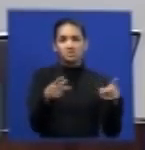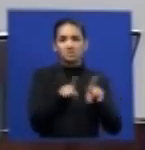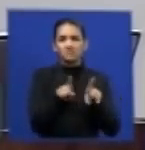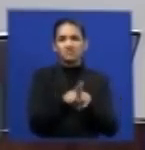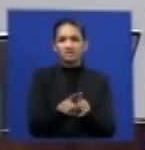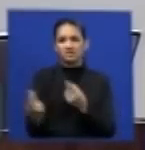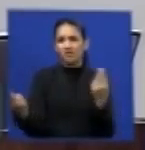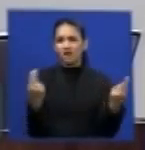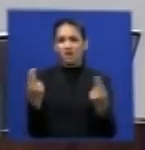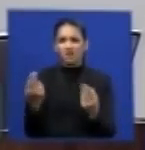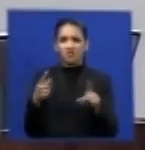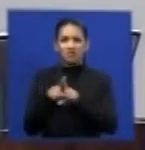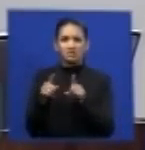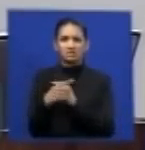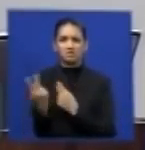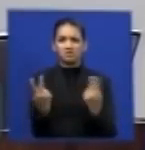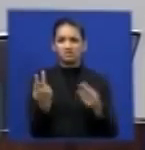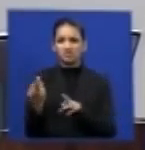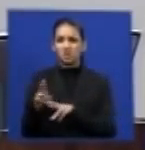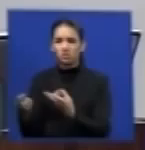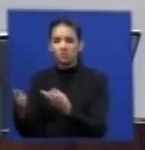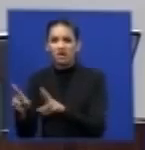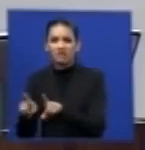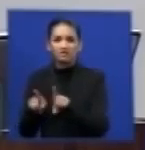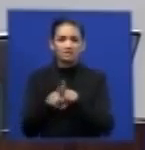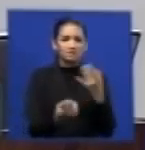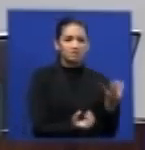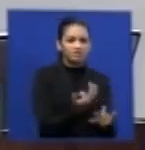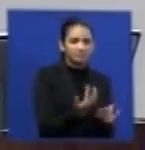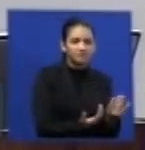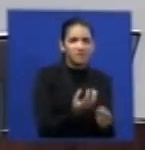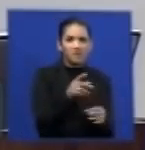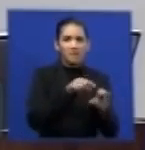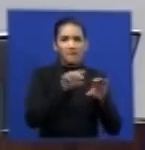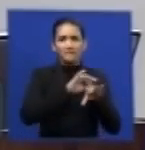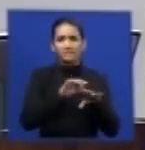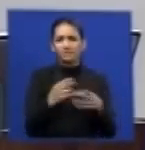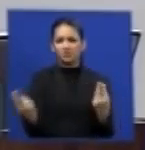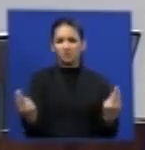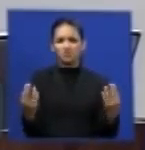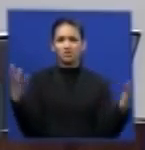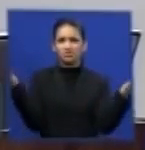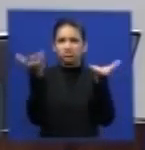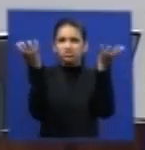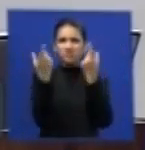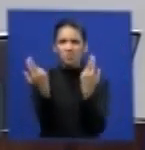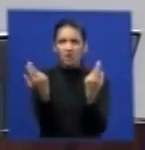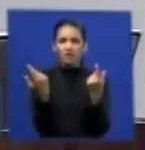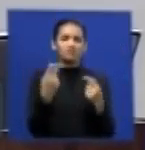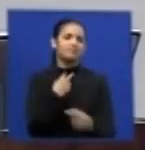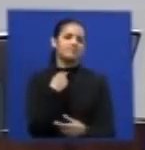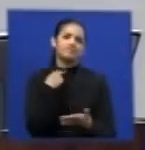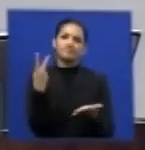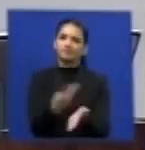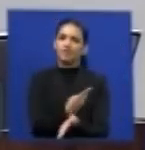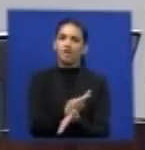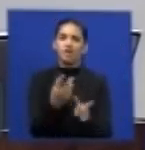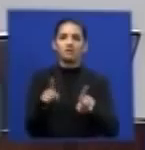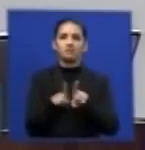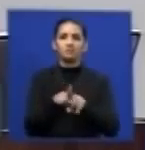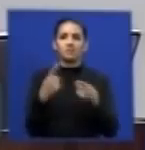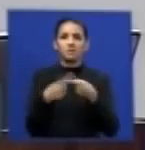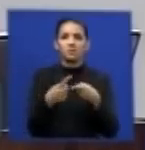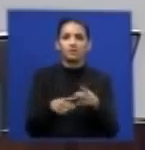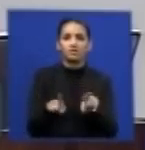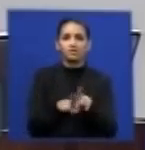é a mesma coisa de fato eu fico um pouco preocupado com a afirmação trazida até porque os nossos analistas